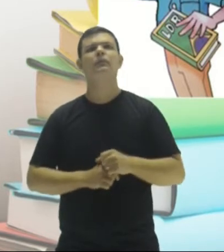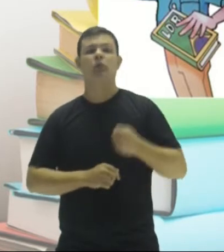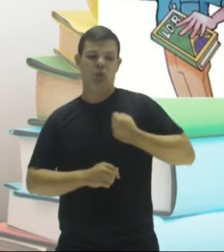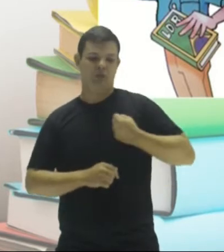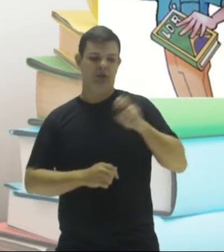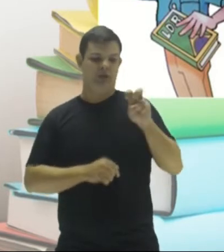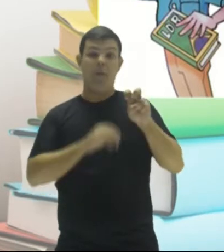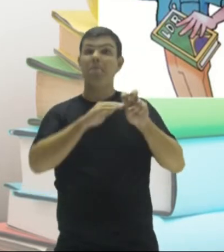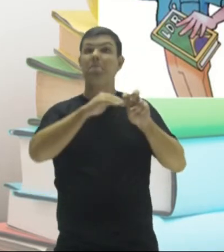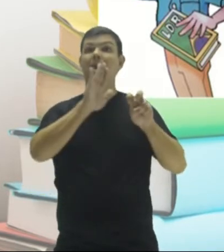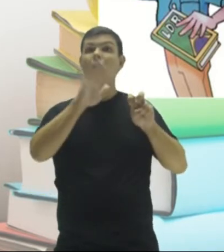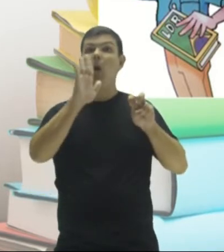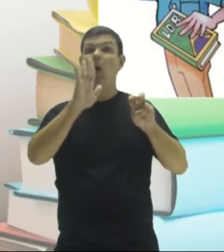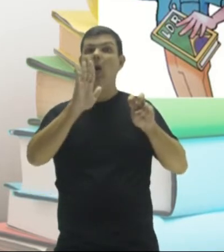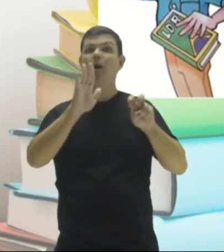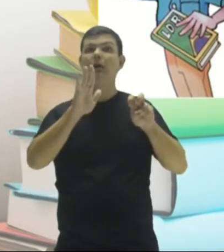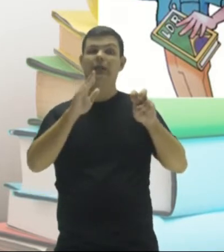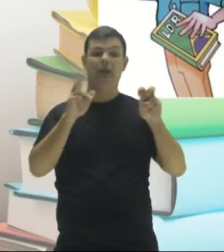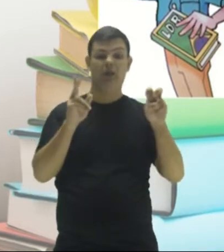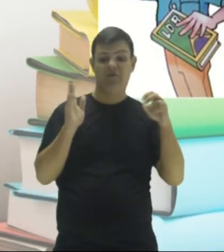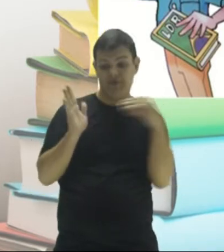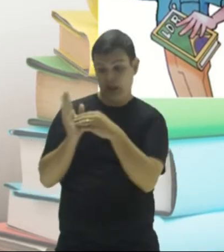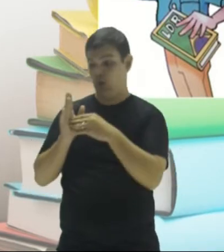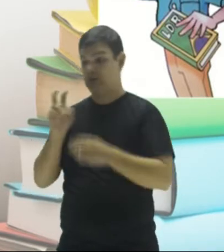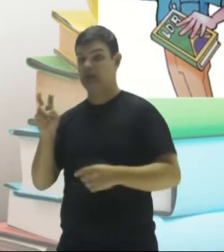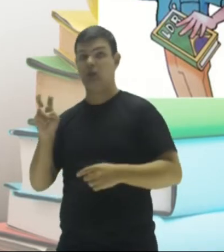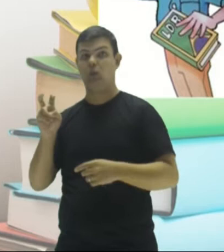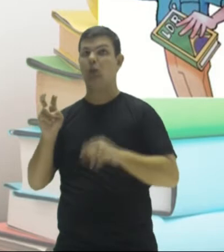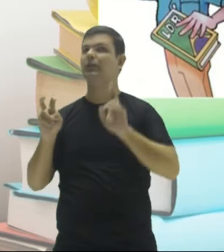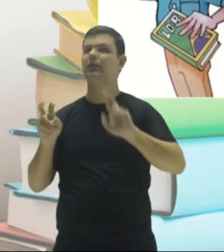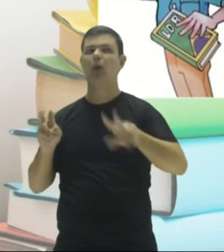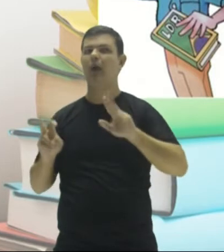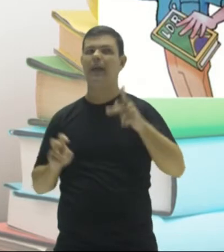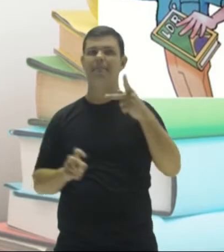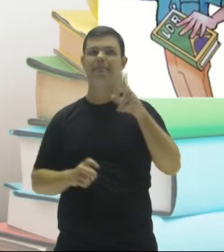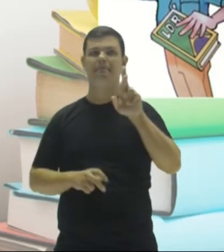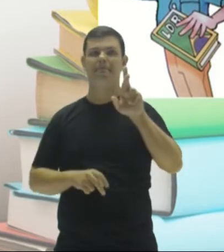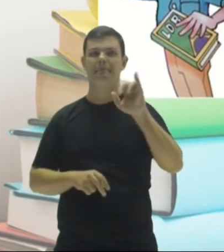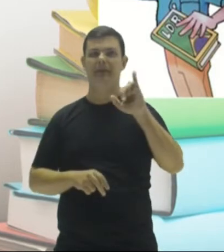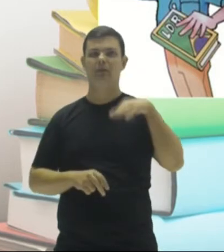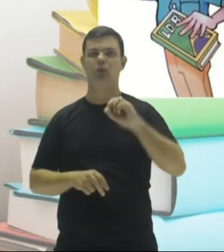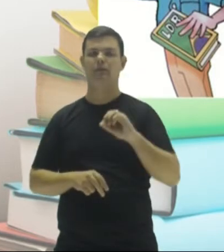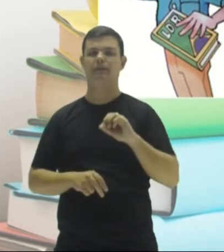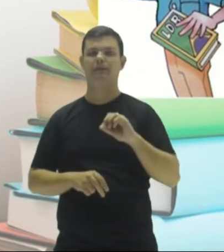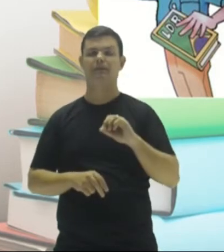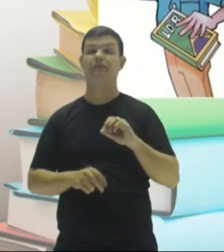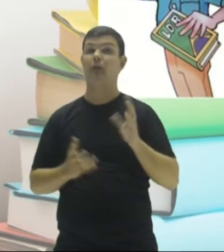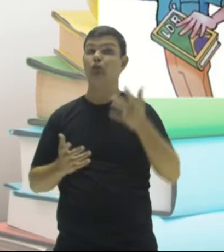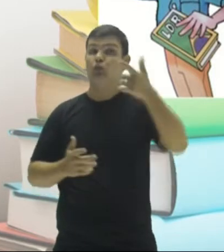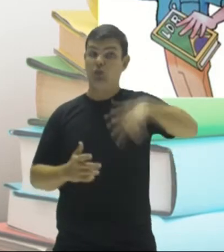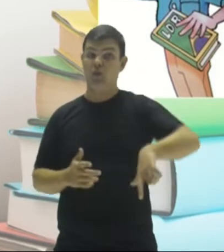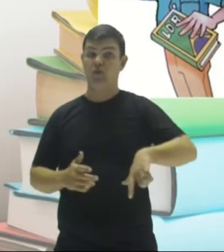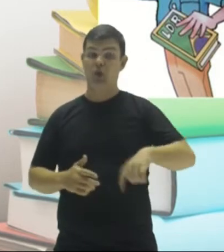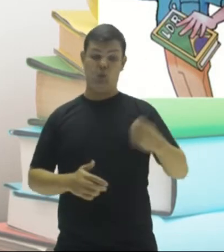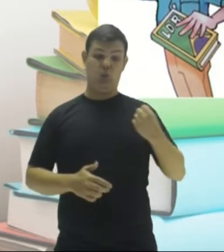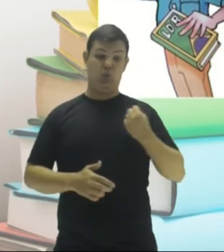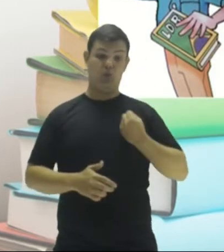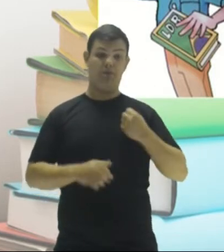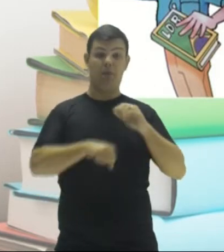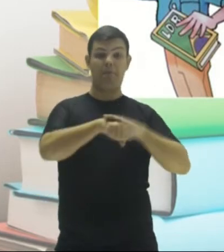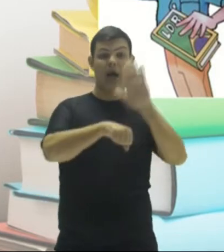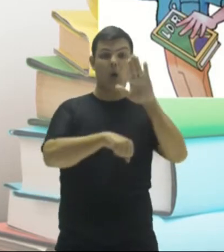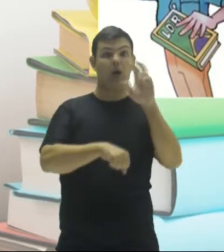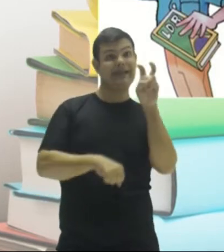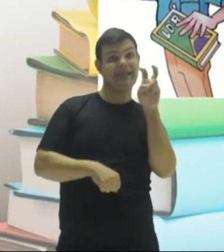cinco e terminado em cinco, não são primos. Repetindo de novo. Número maior que cinco